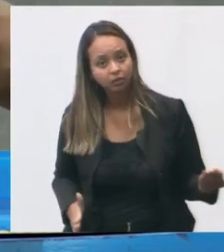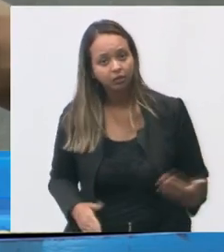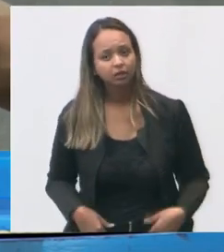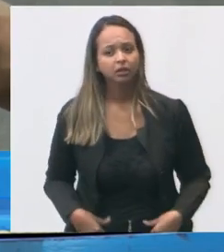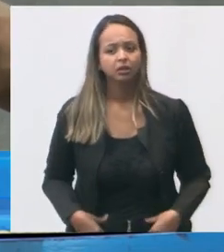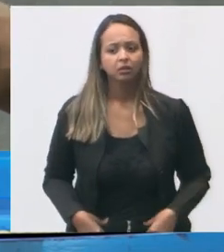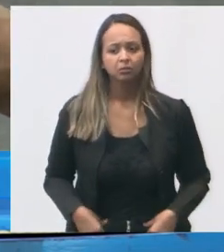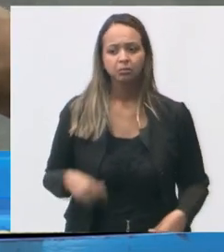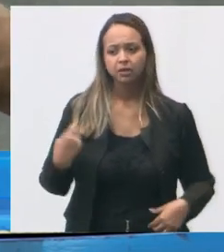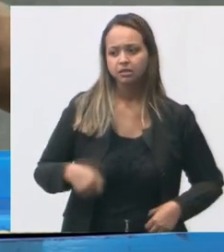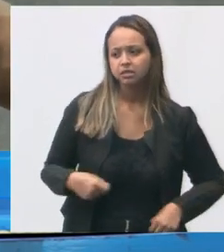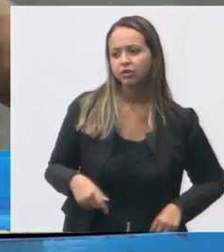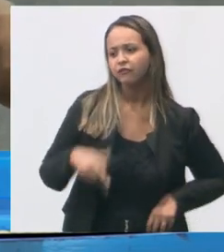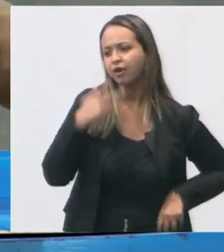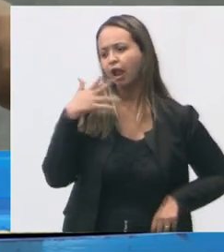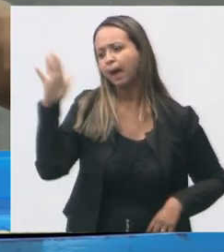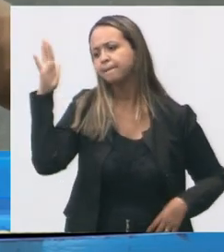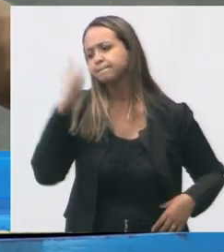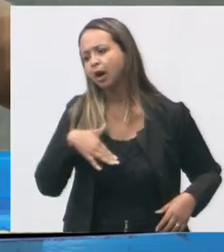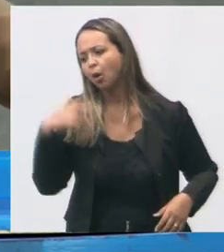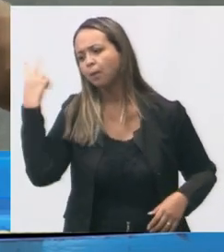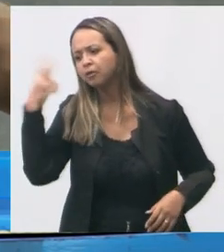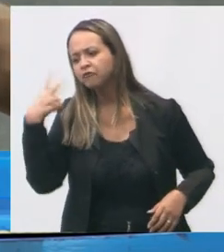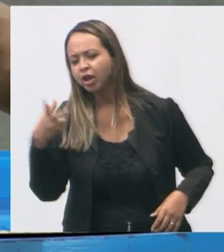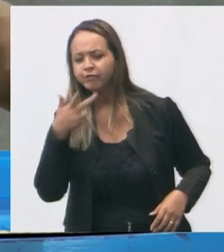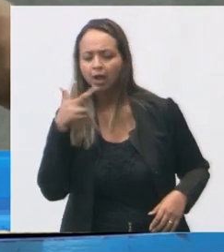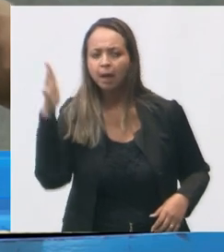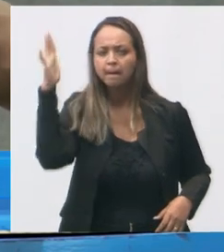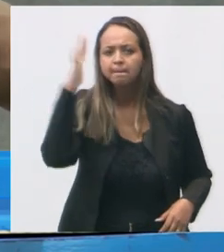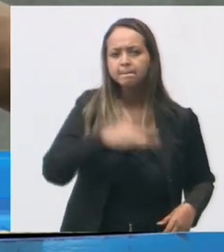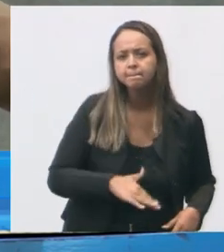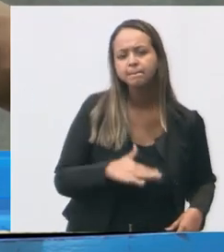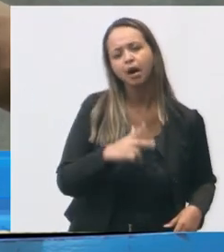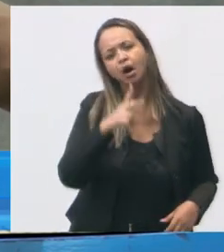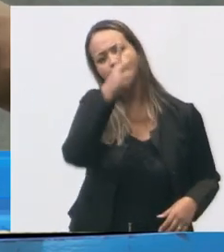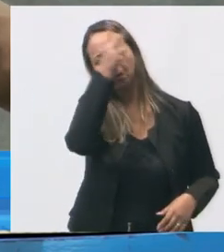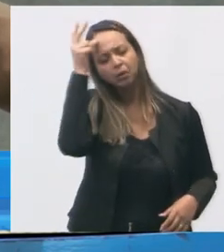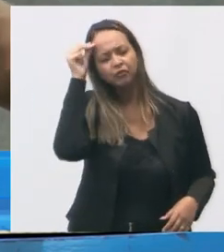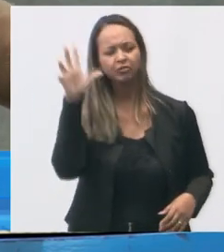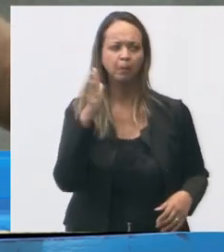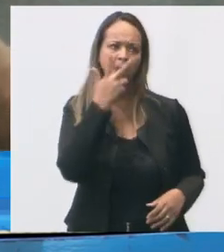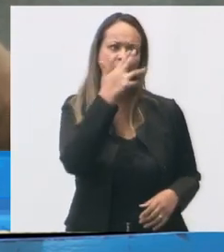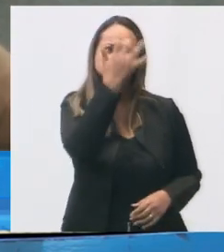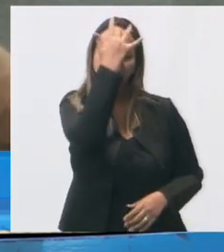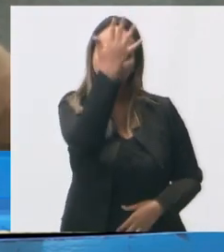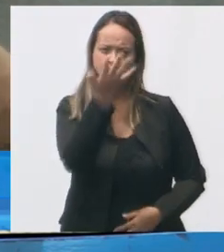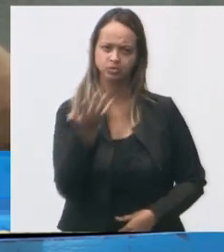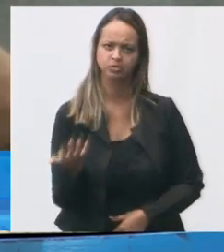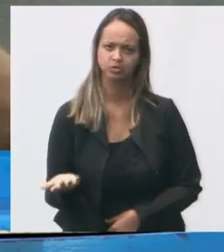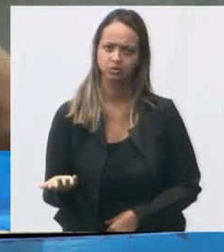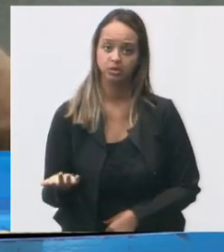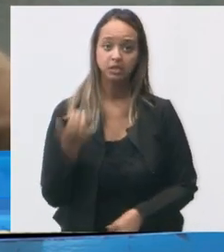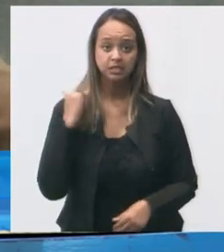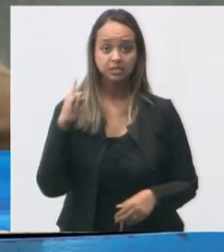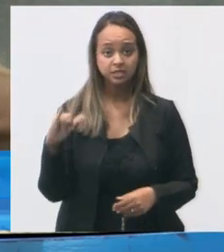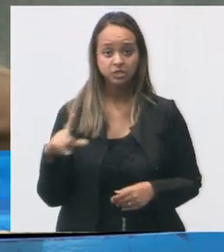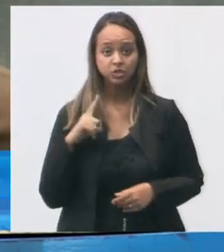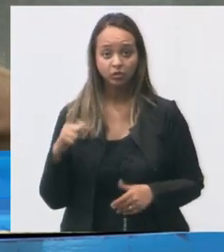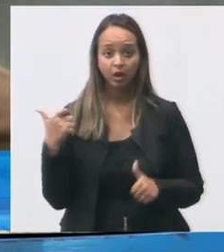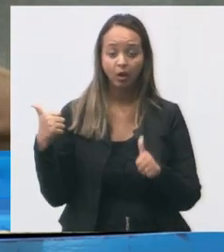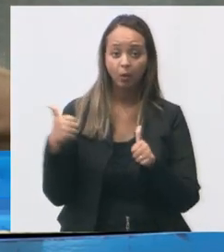bater no prefeito, temos que bater no vereador. Aí fica muito fácil. Então, se houver um